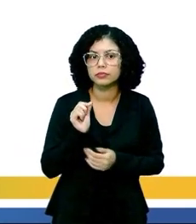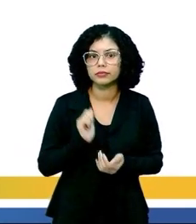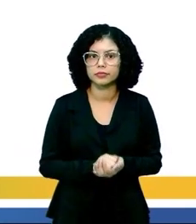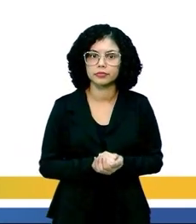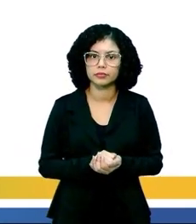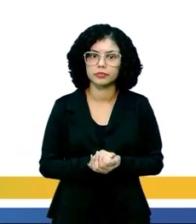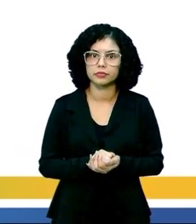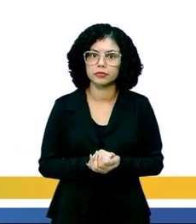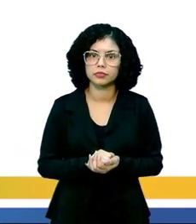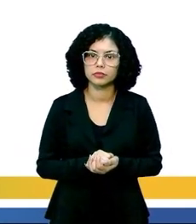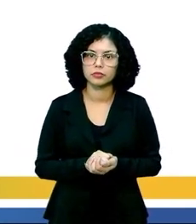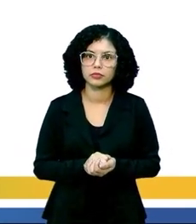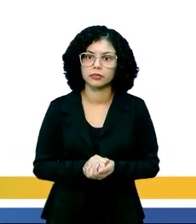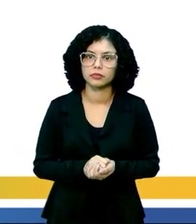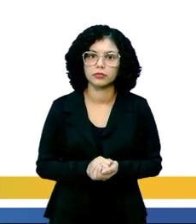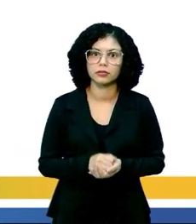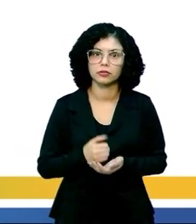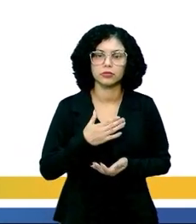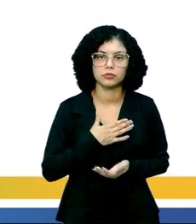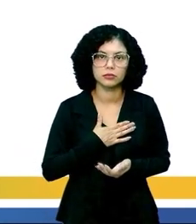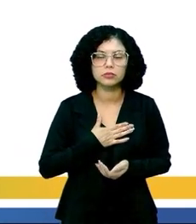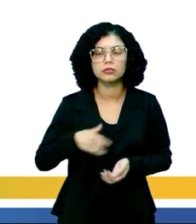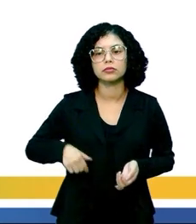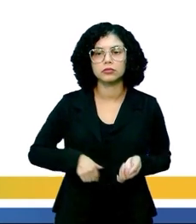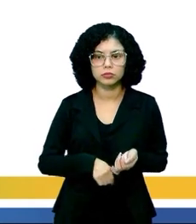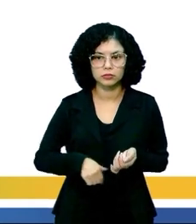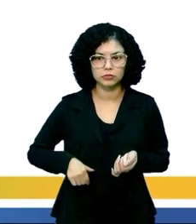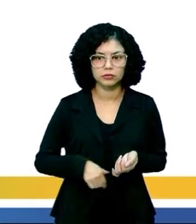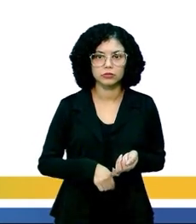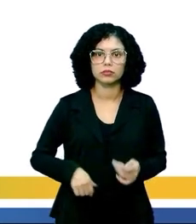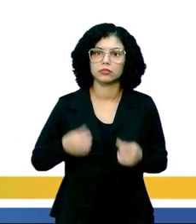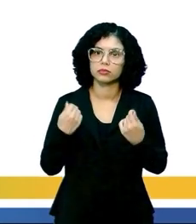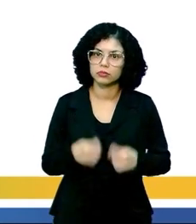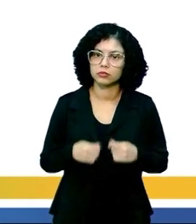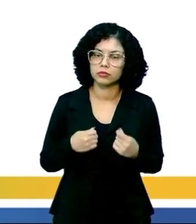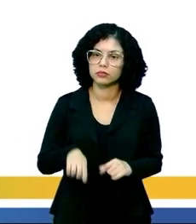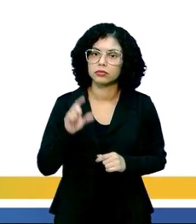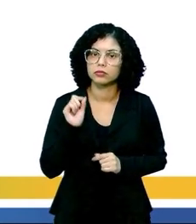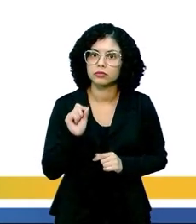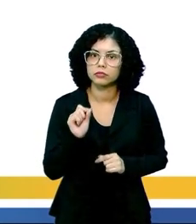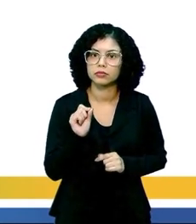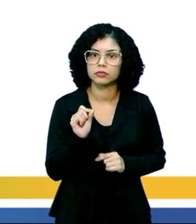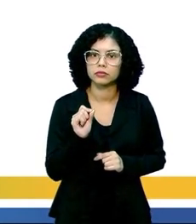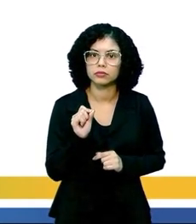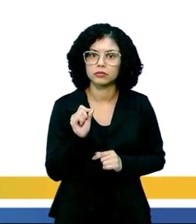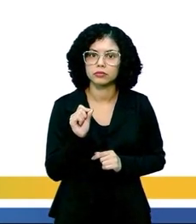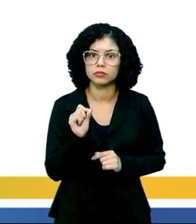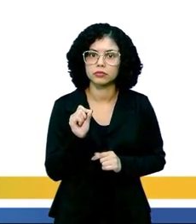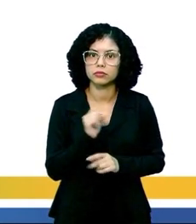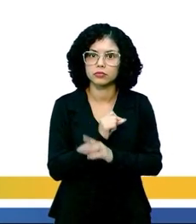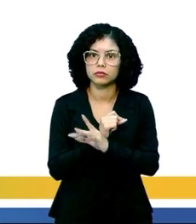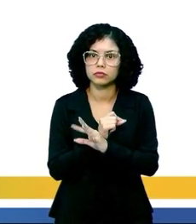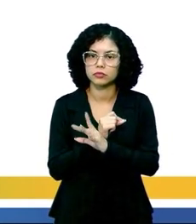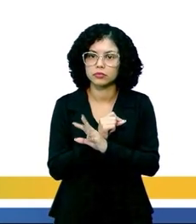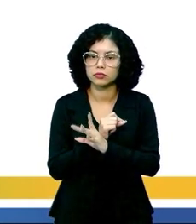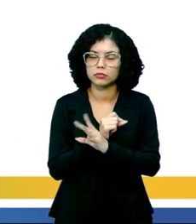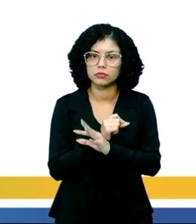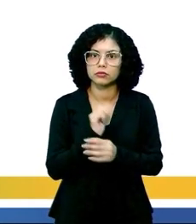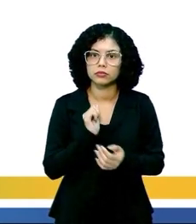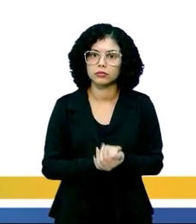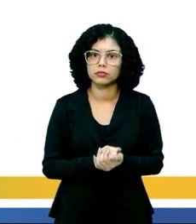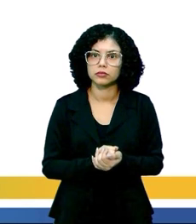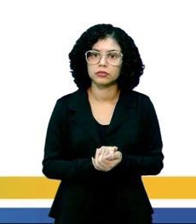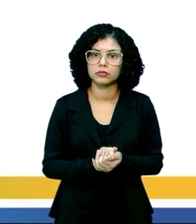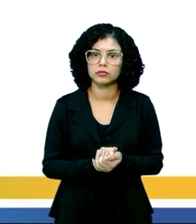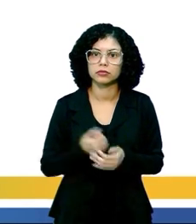a minha questão ainda fala. Que o meu intestino, ele tem que ser o quê? Né? Ácida. No estômago é ácida,